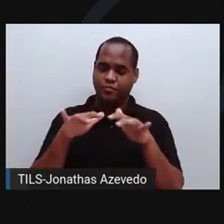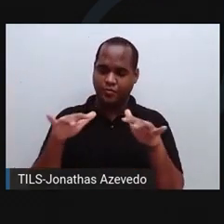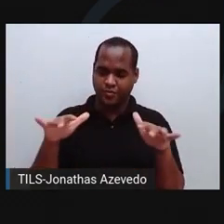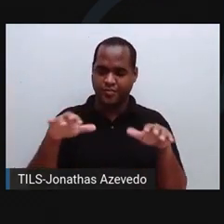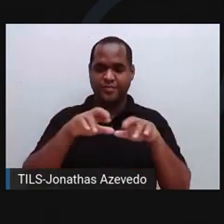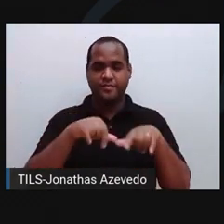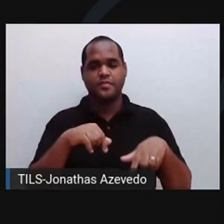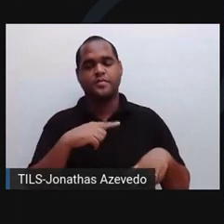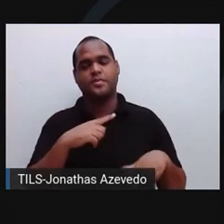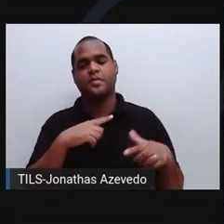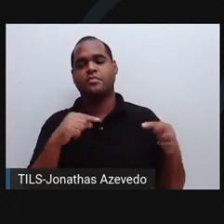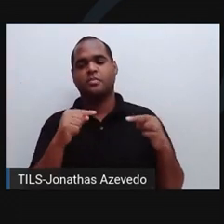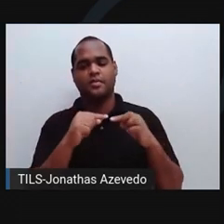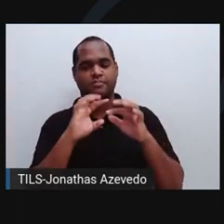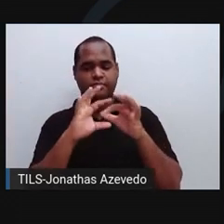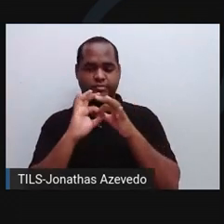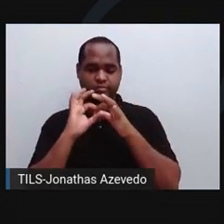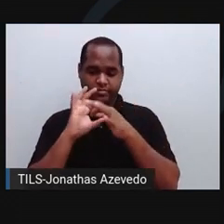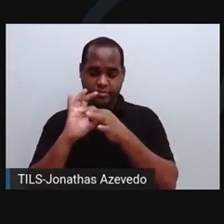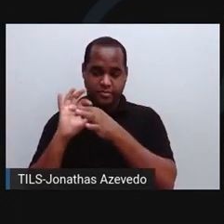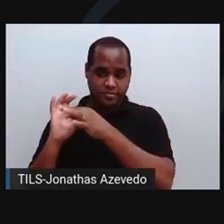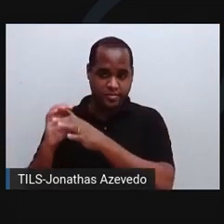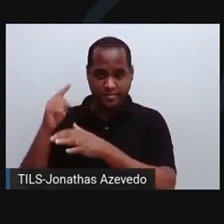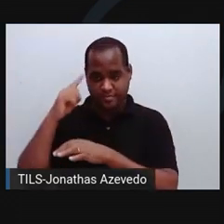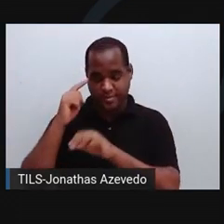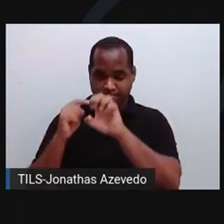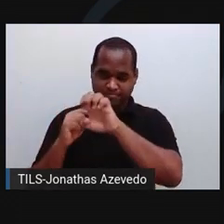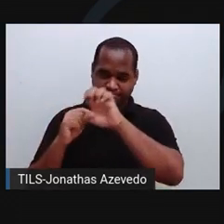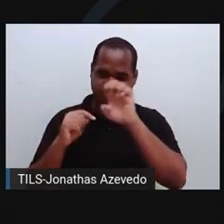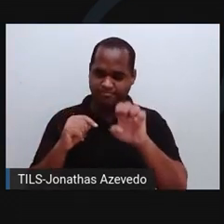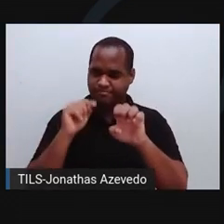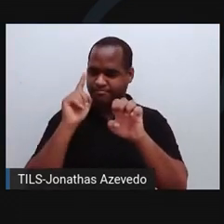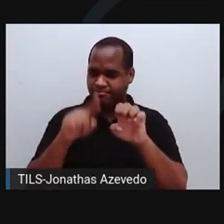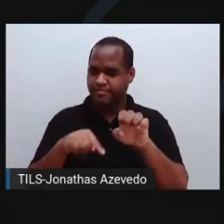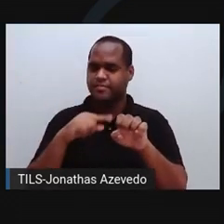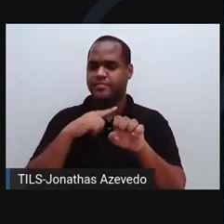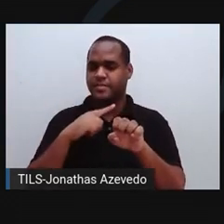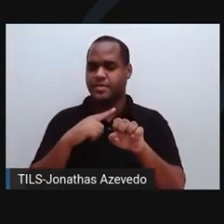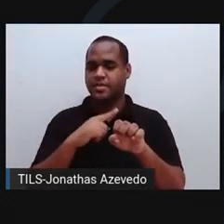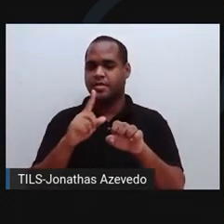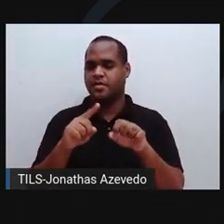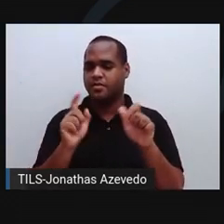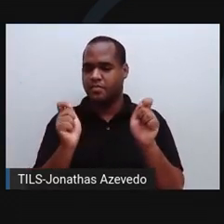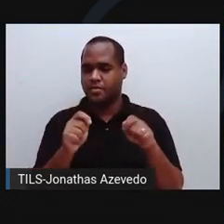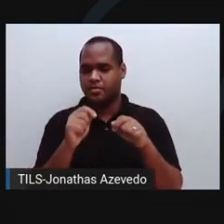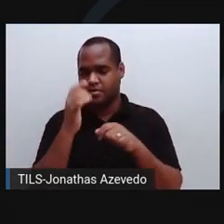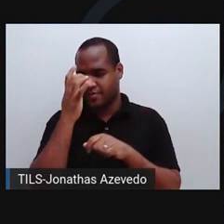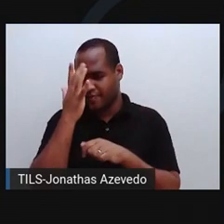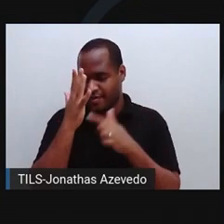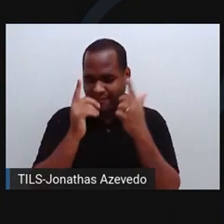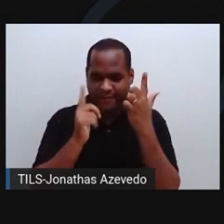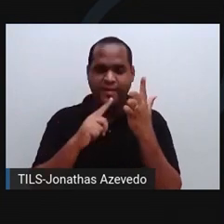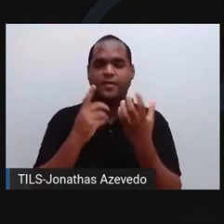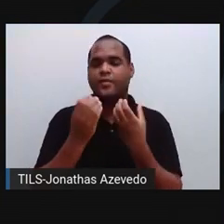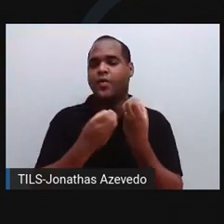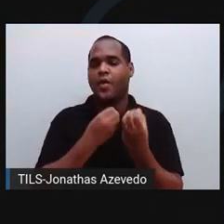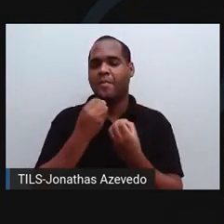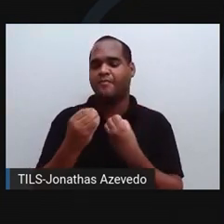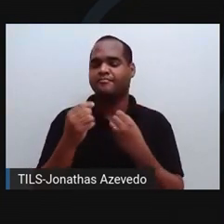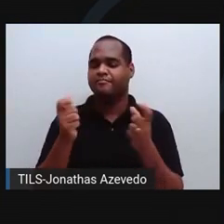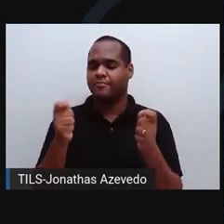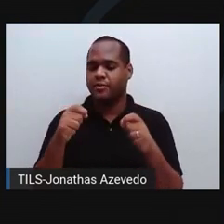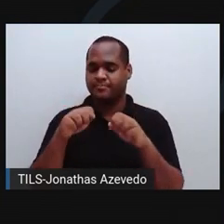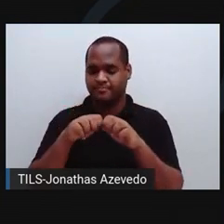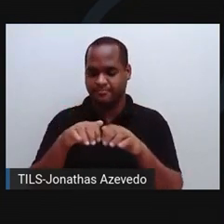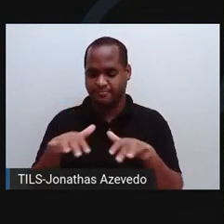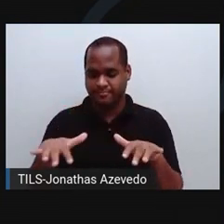pelo axônio da esquerda são excitatórios. Eles tornam o neurônio pós-sináptico mais propenso a gerar um potencial de ação,